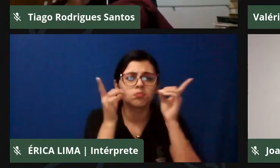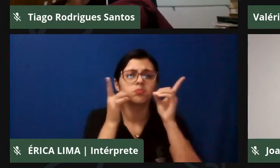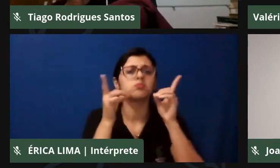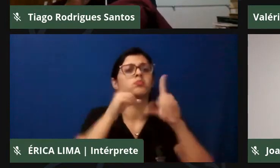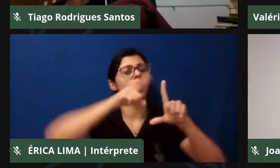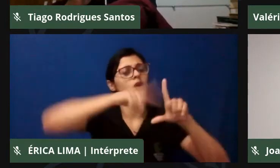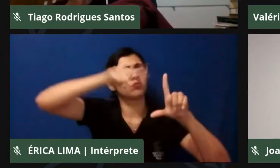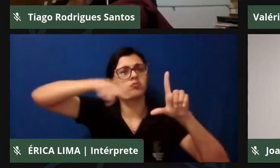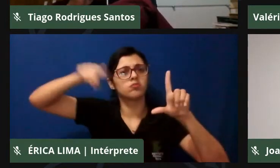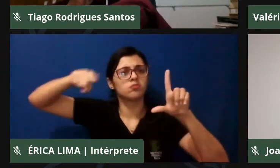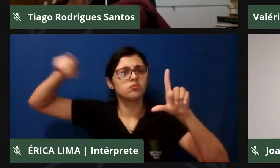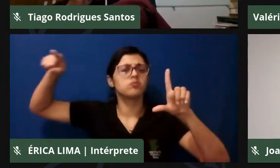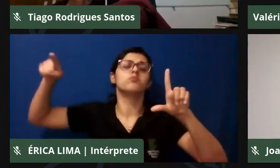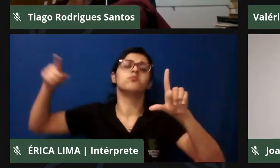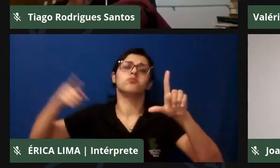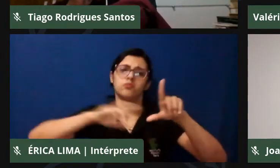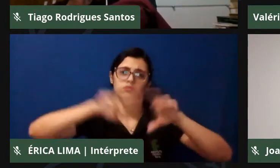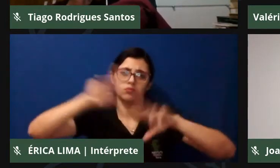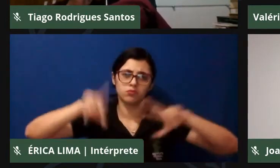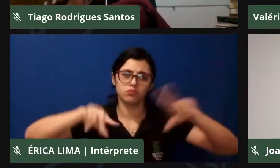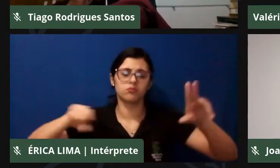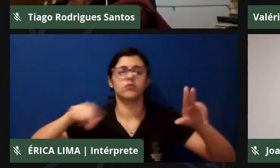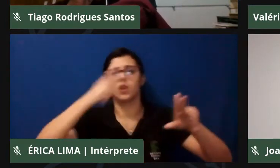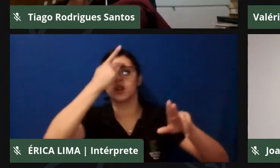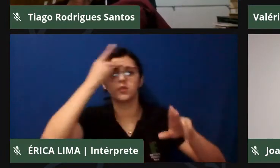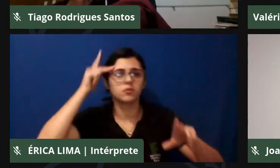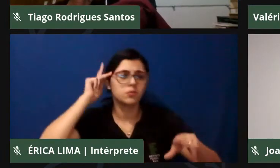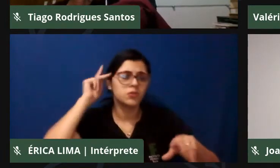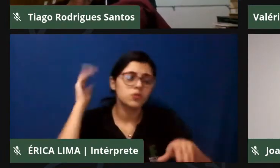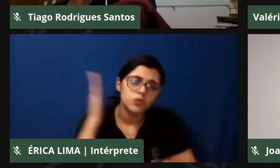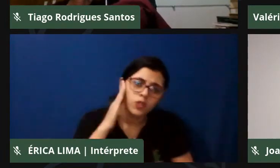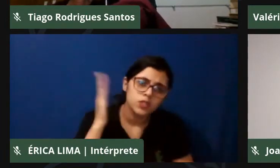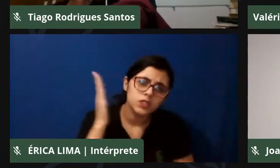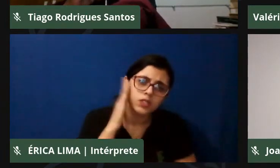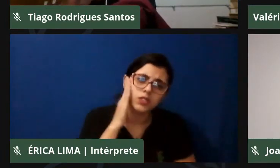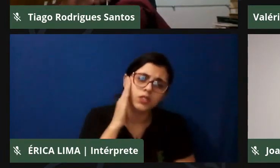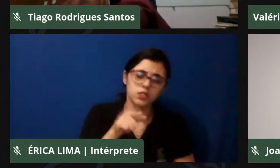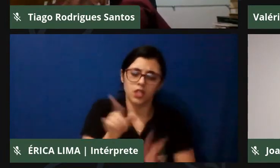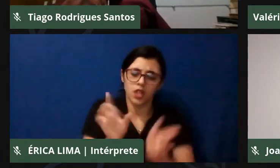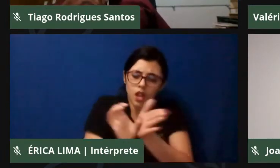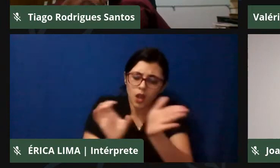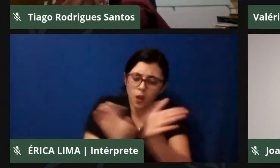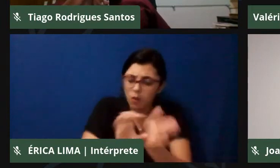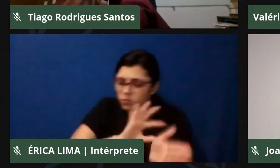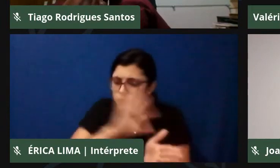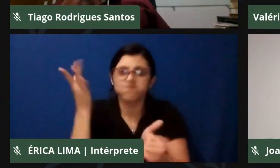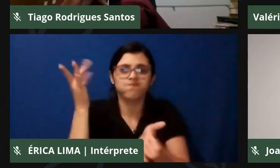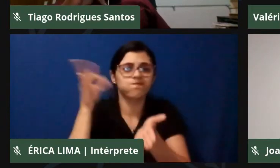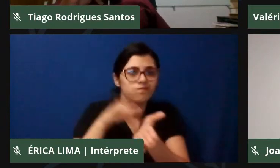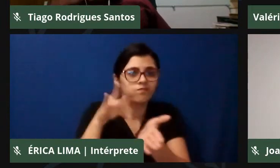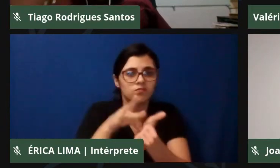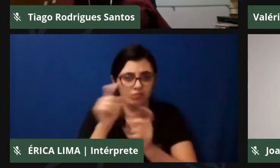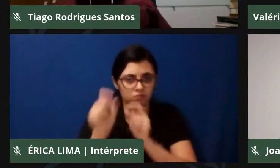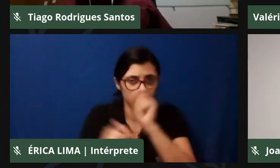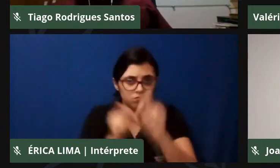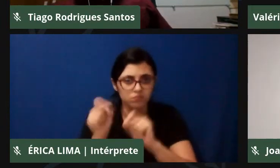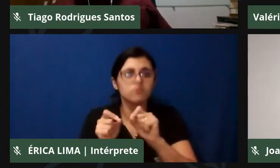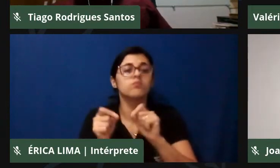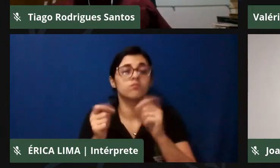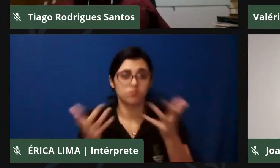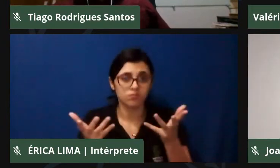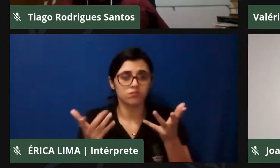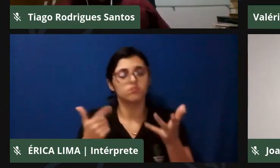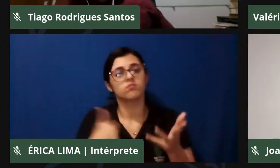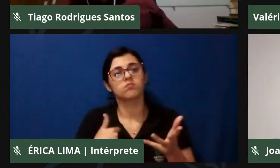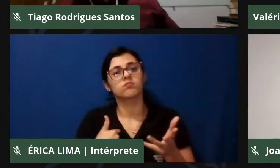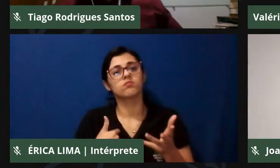sim, para que as pessoas compreendam a realidade de nossas comunidades, né? E a minha fala,